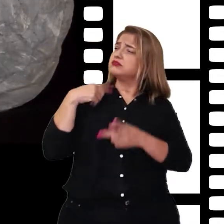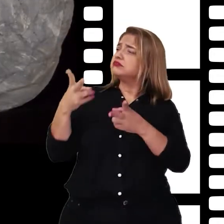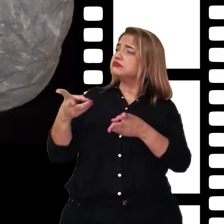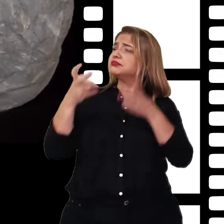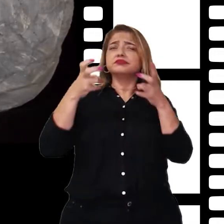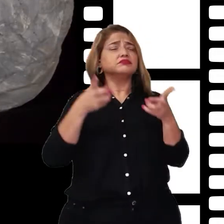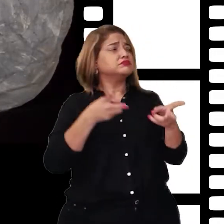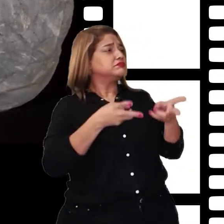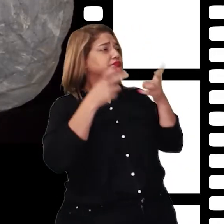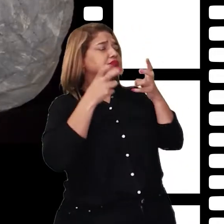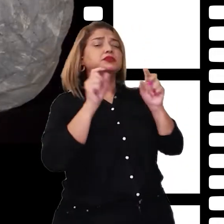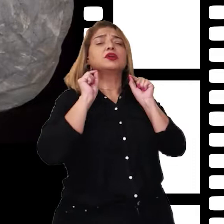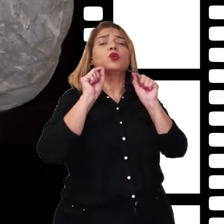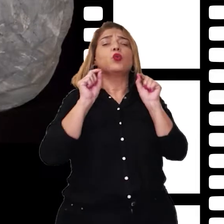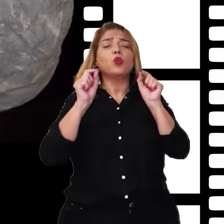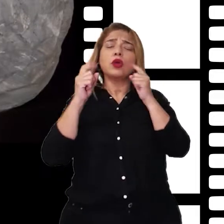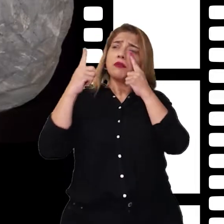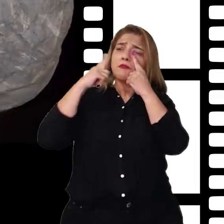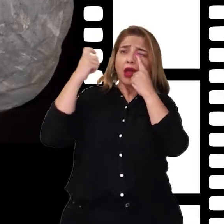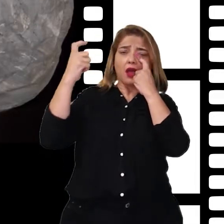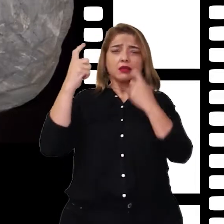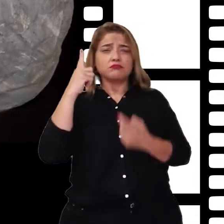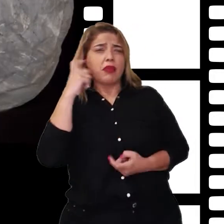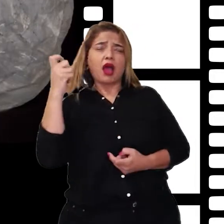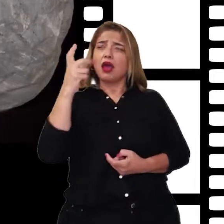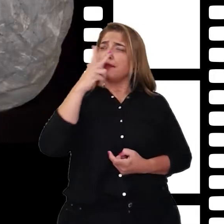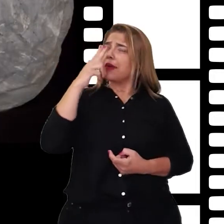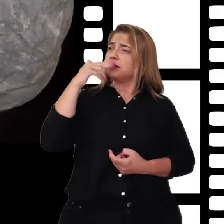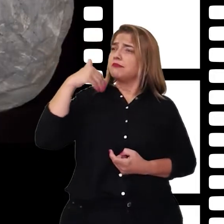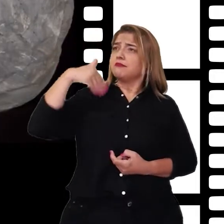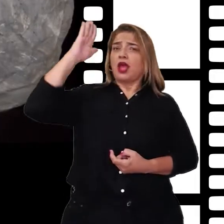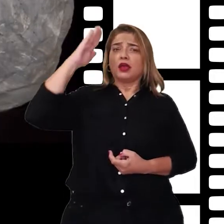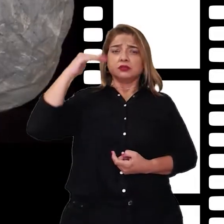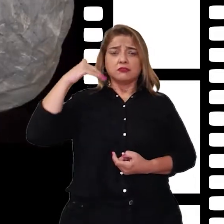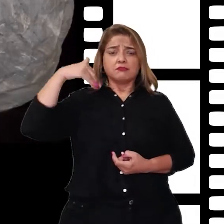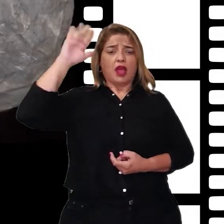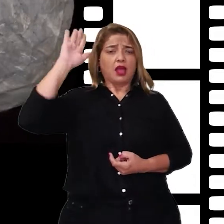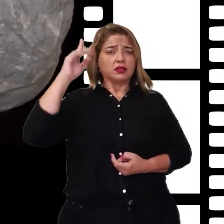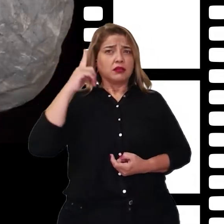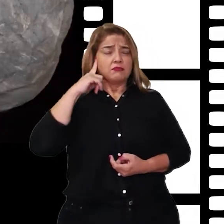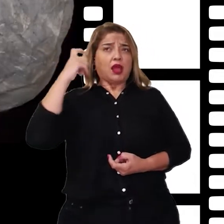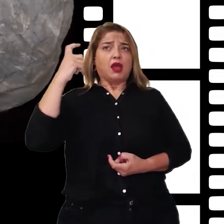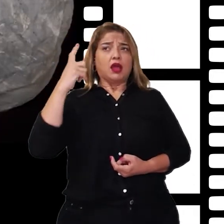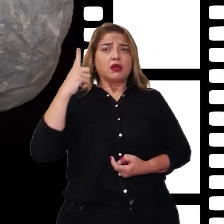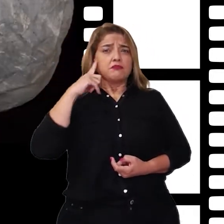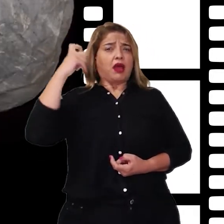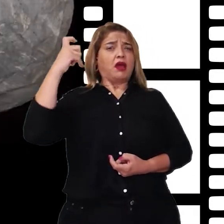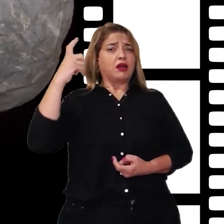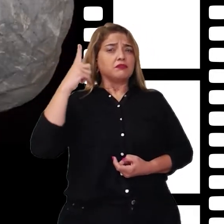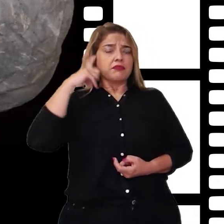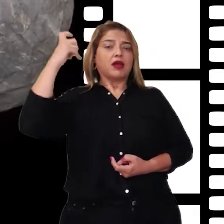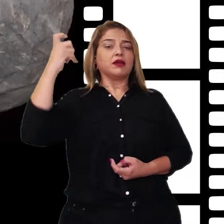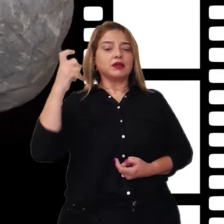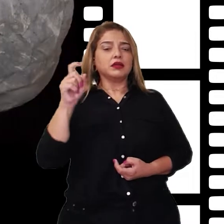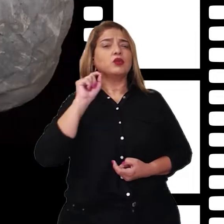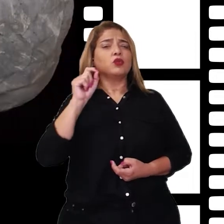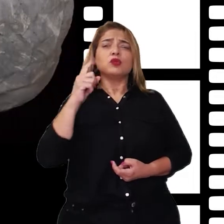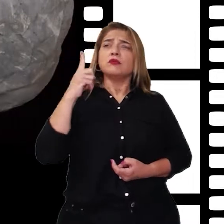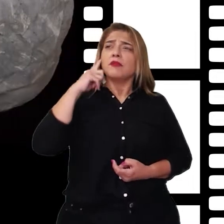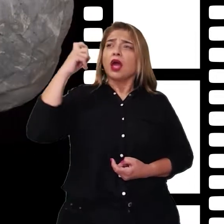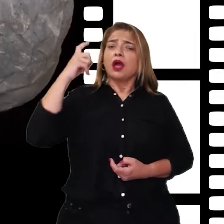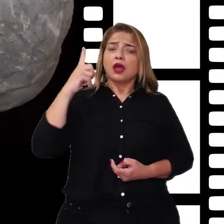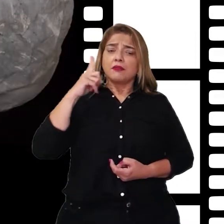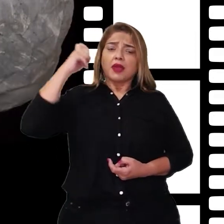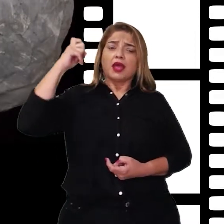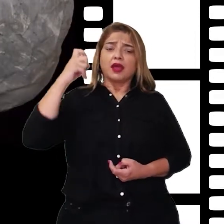Um barulho que começou a ficar mais alto. Clique, clique, clique, clique. E o clique começou a